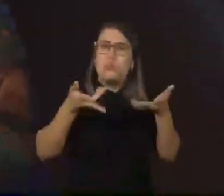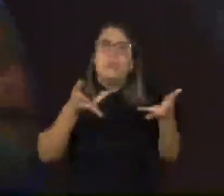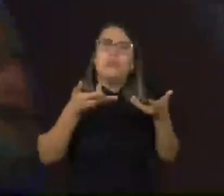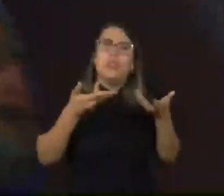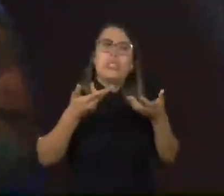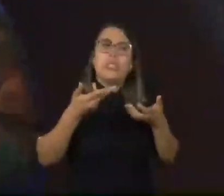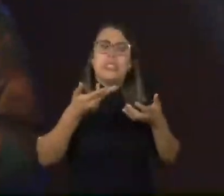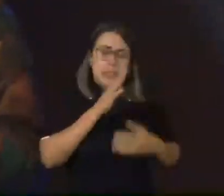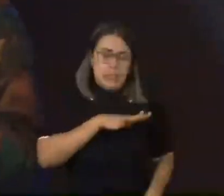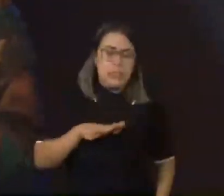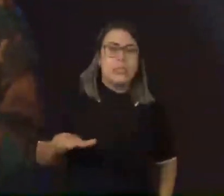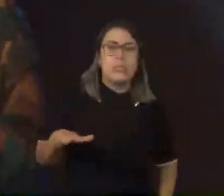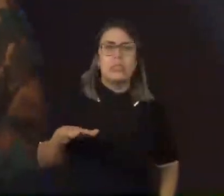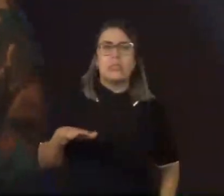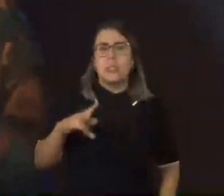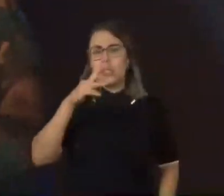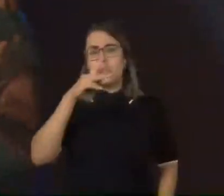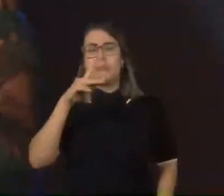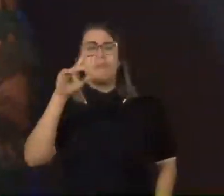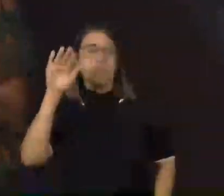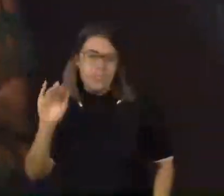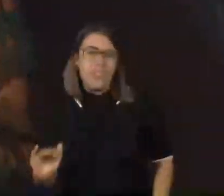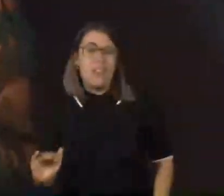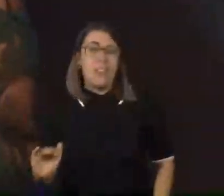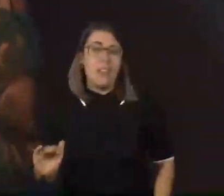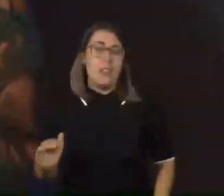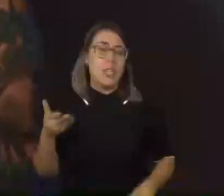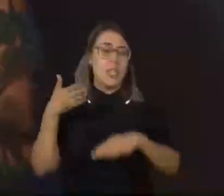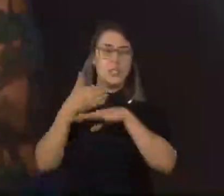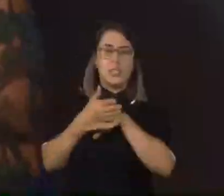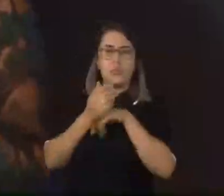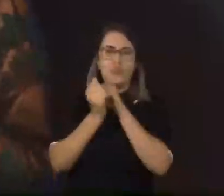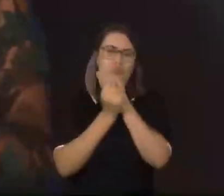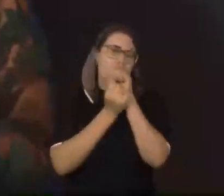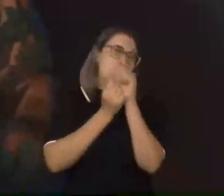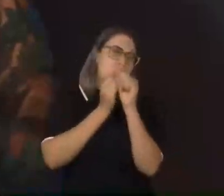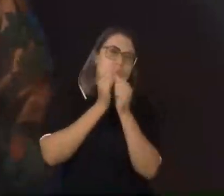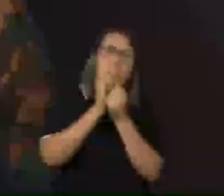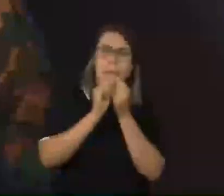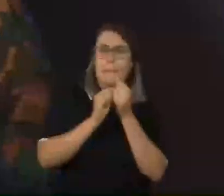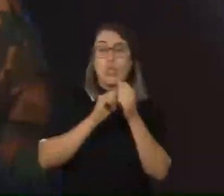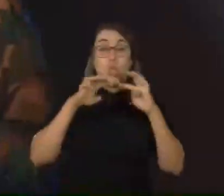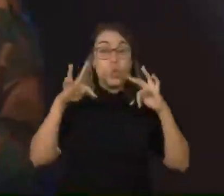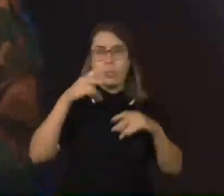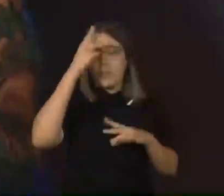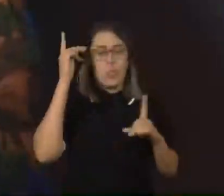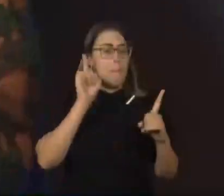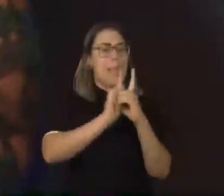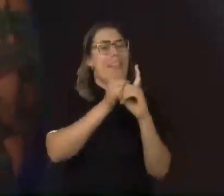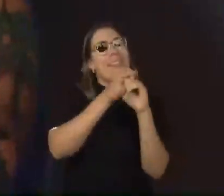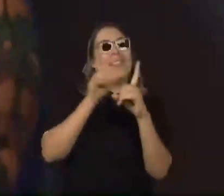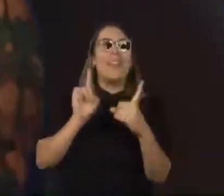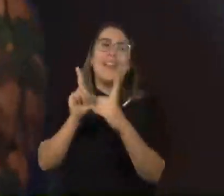as crianças pequenas, de sair, entrar num ambiente, ficar beijando e abraçando todo mundo. Daí as